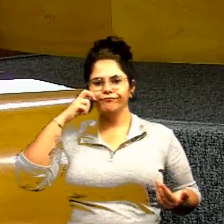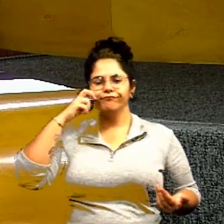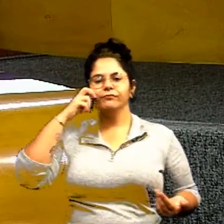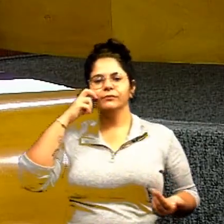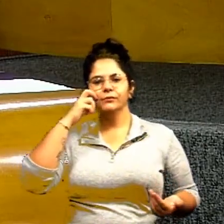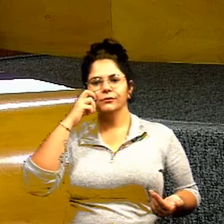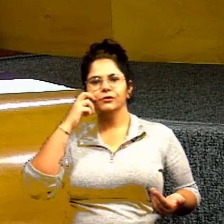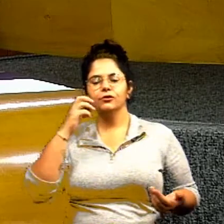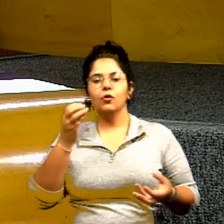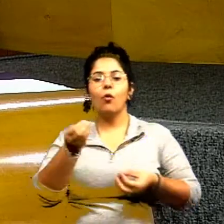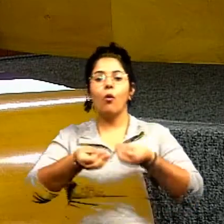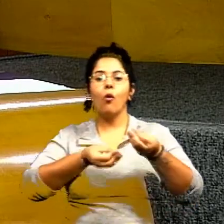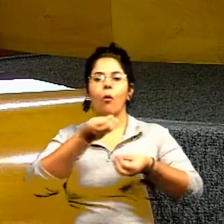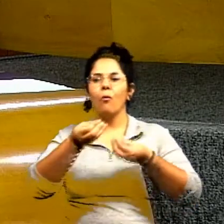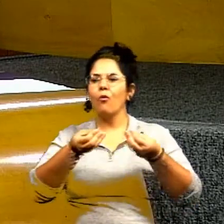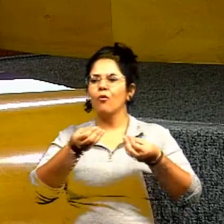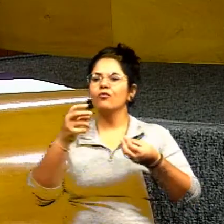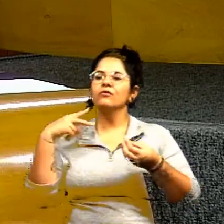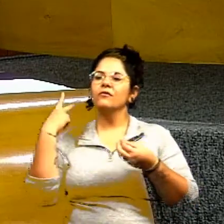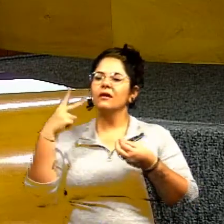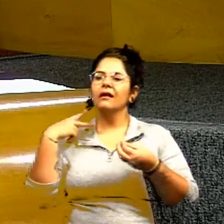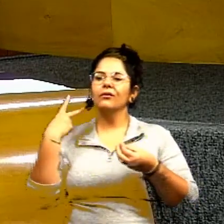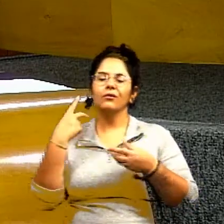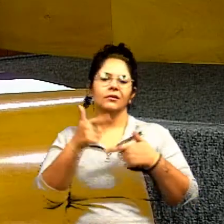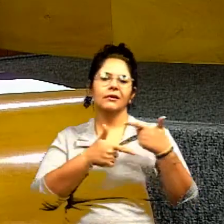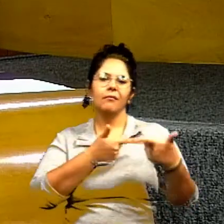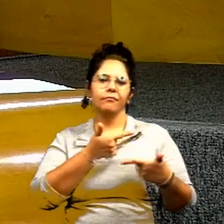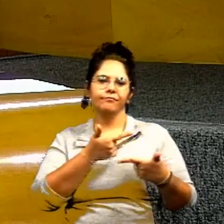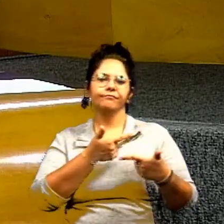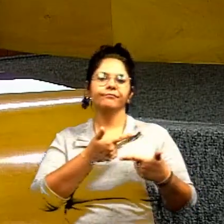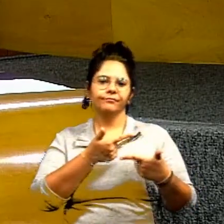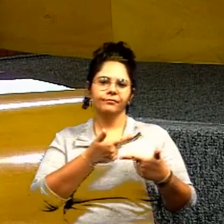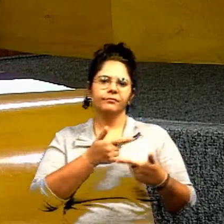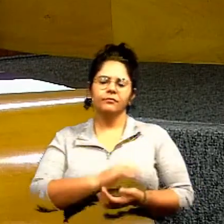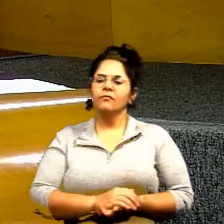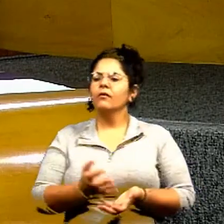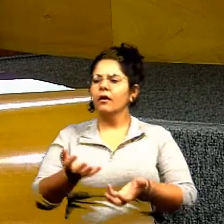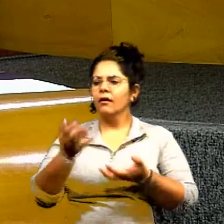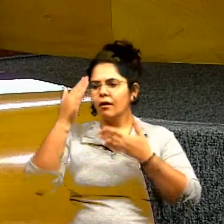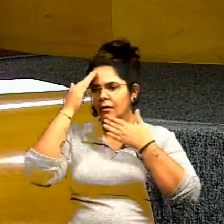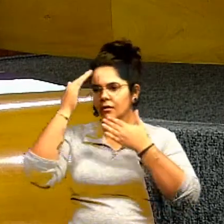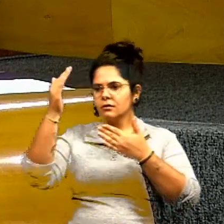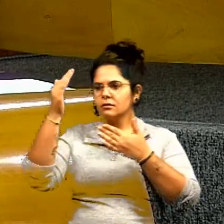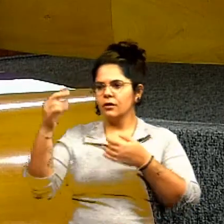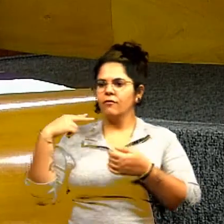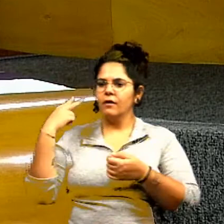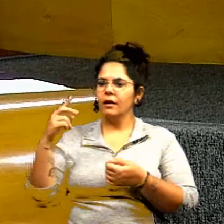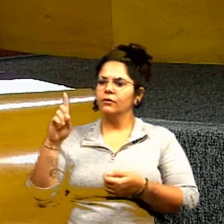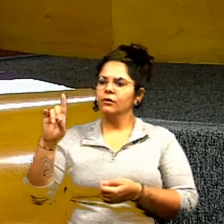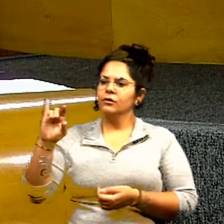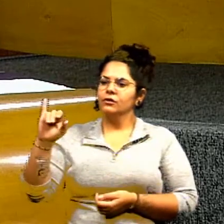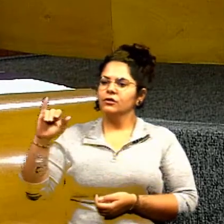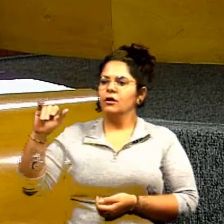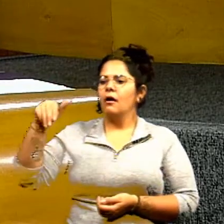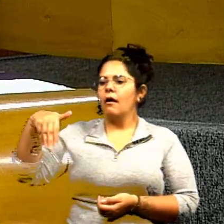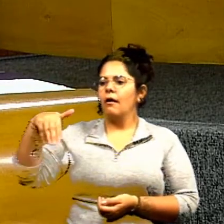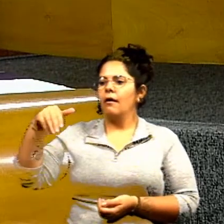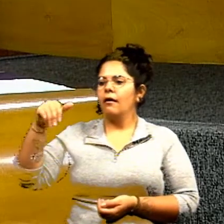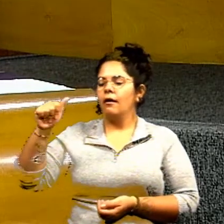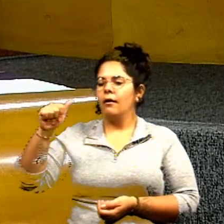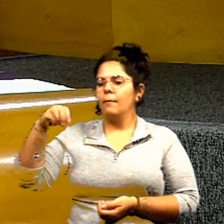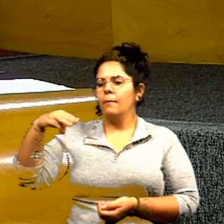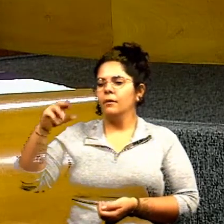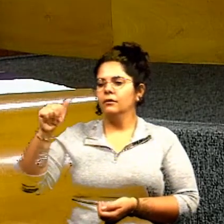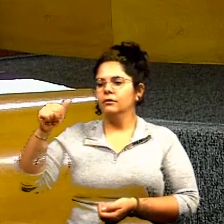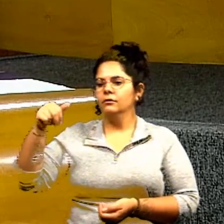do comportamento dos vereadores que realmente não me ouviram. Quero agradecer o Diamantino e os vereadores que